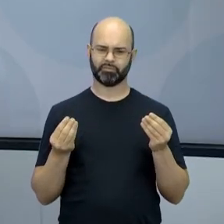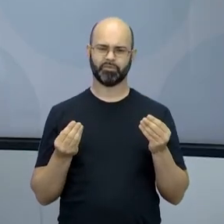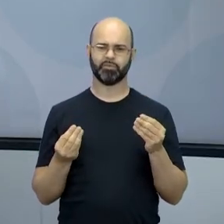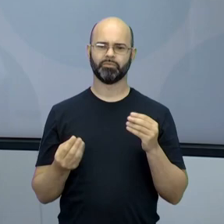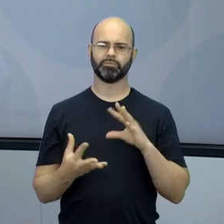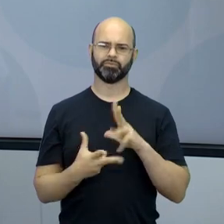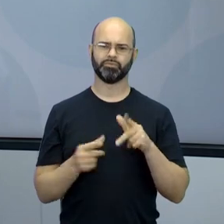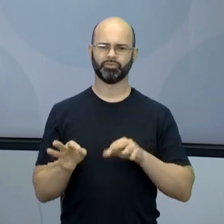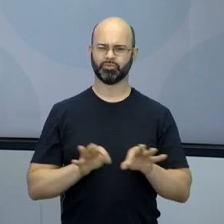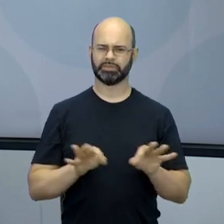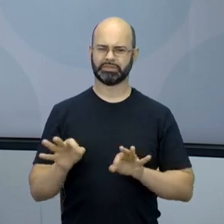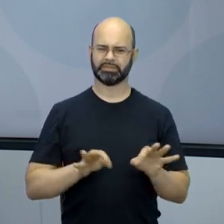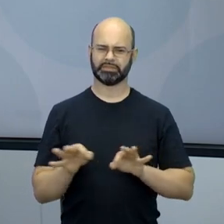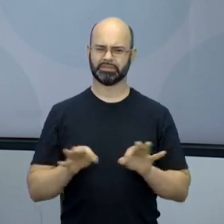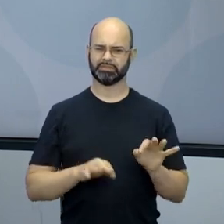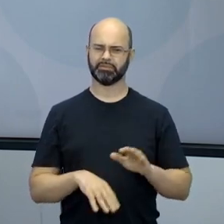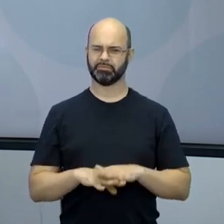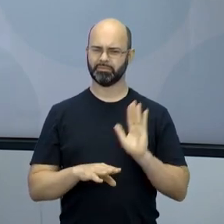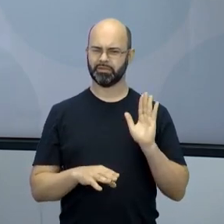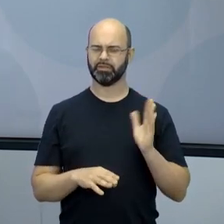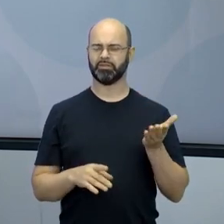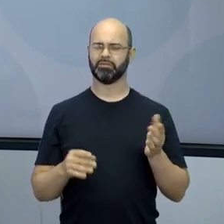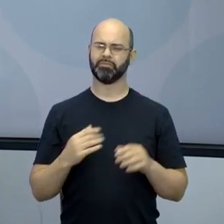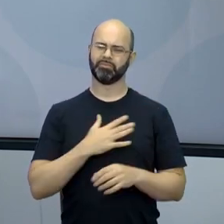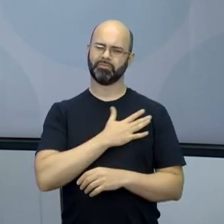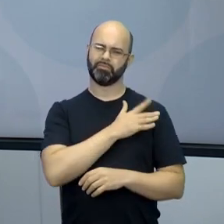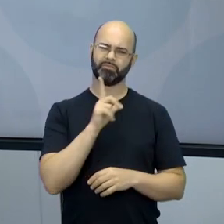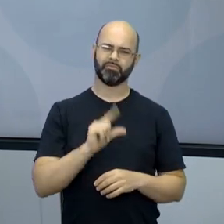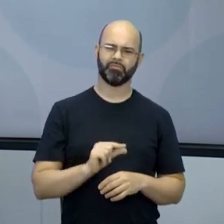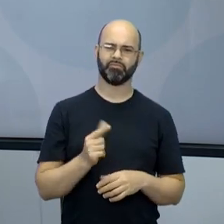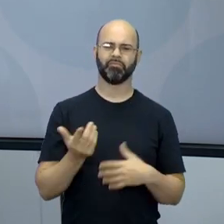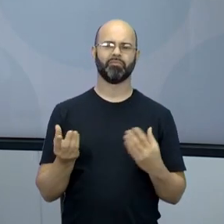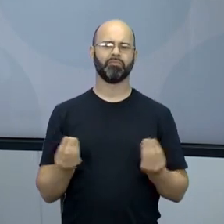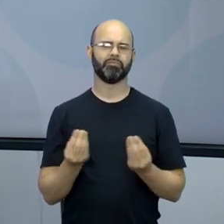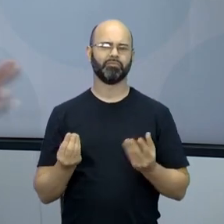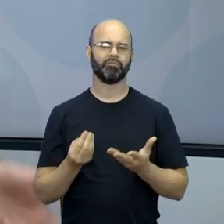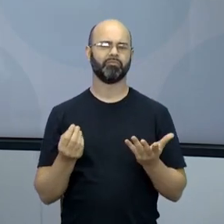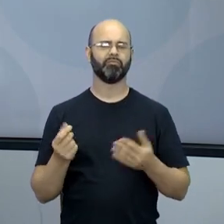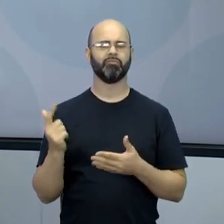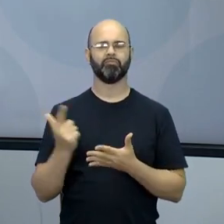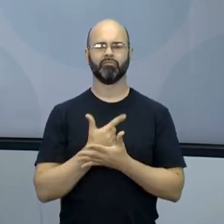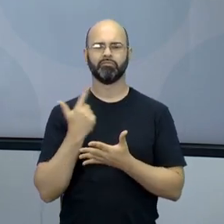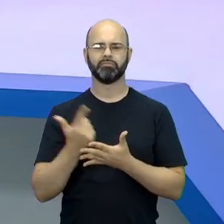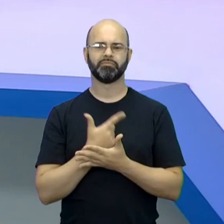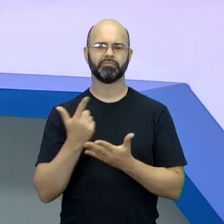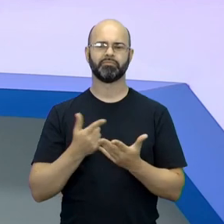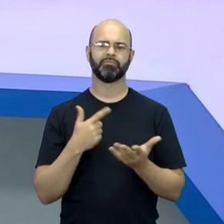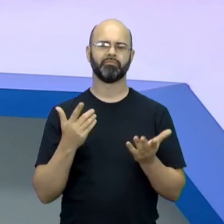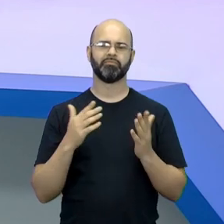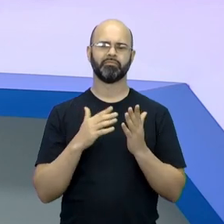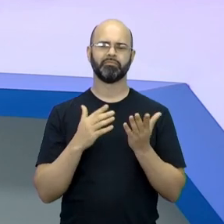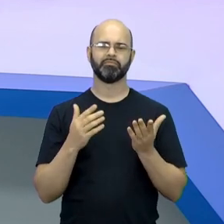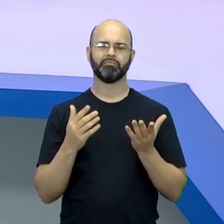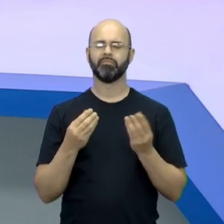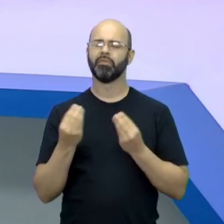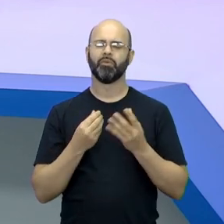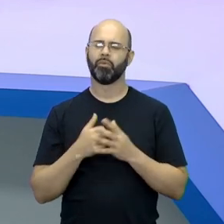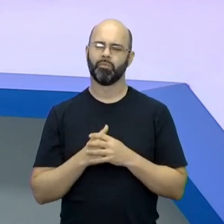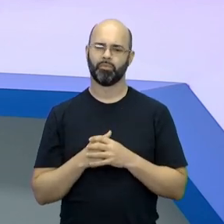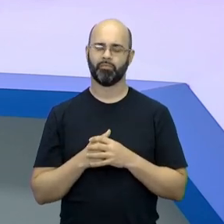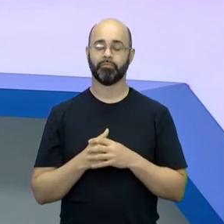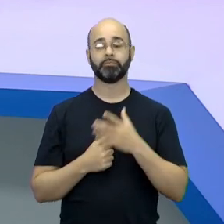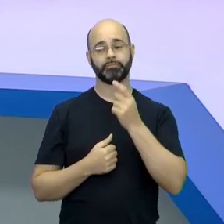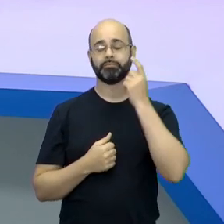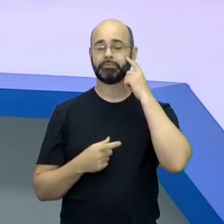mais organizado, com menos preconceito ou com mais preconceito a partir do cinema, da literatura, da arte? Eu acho que é um caminho